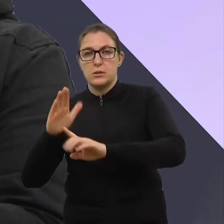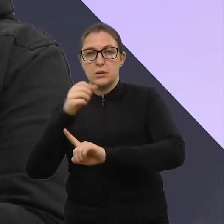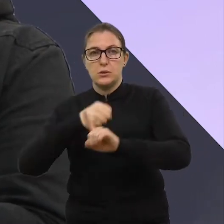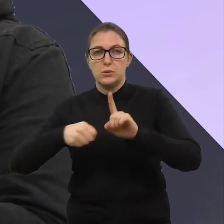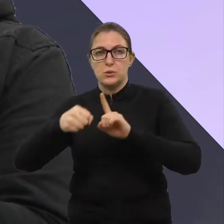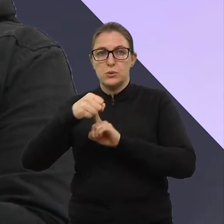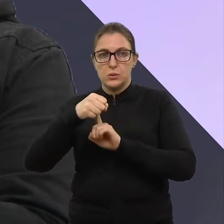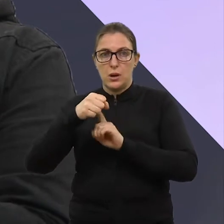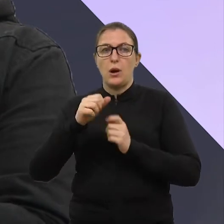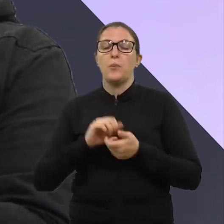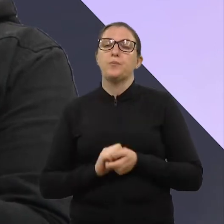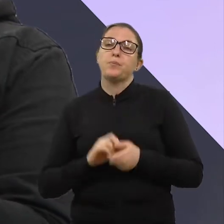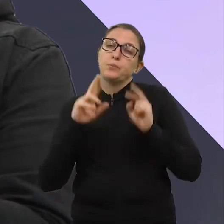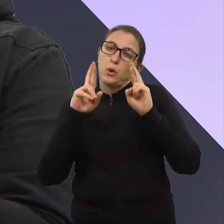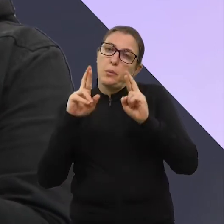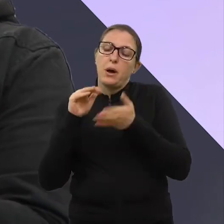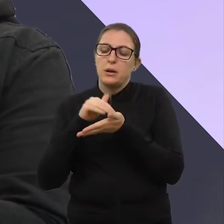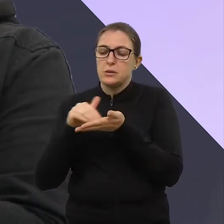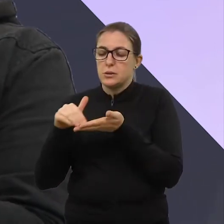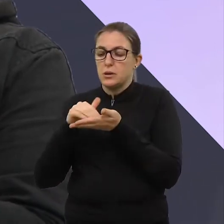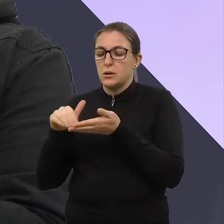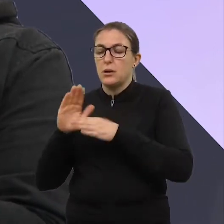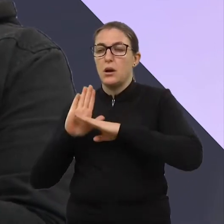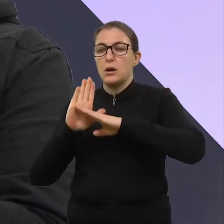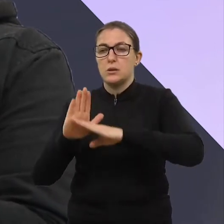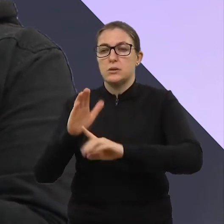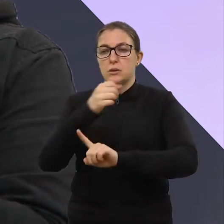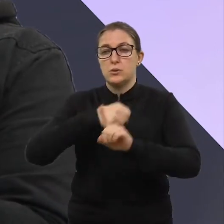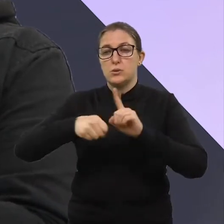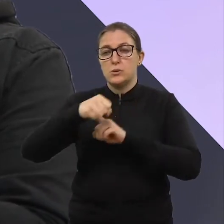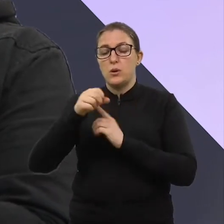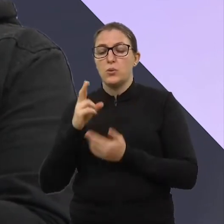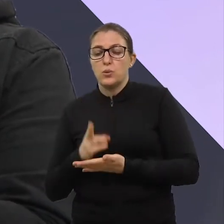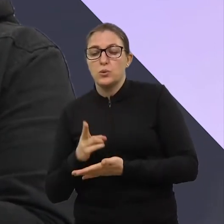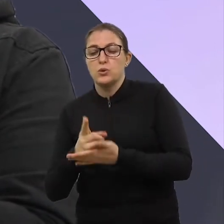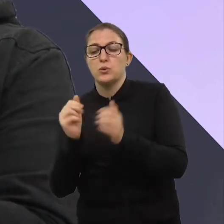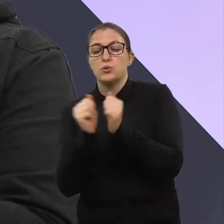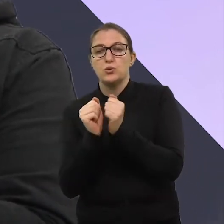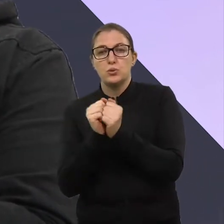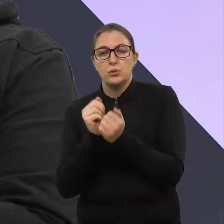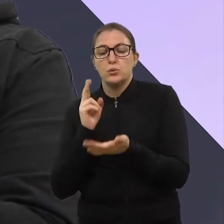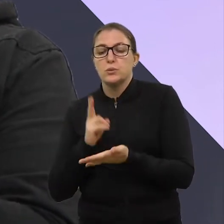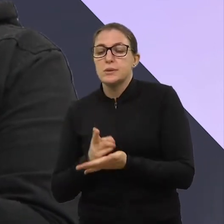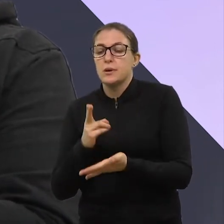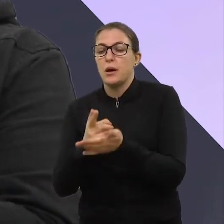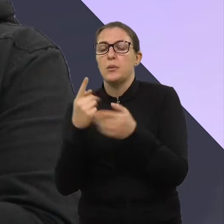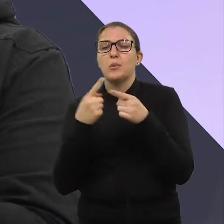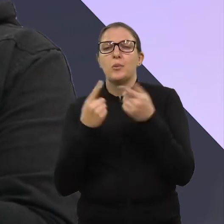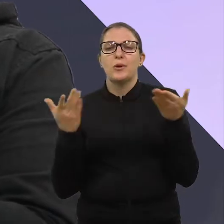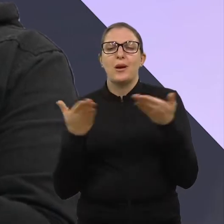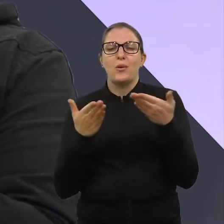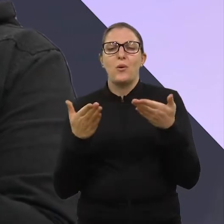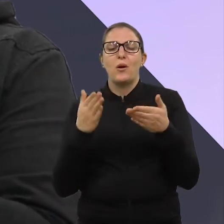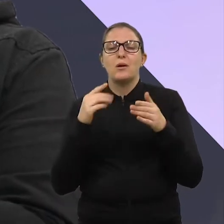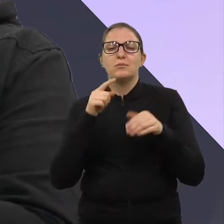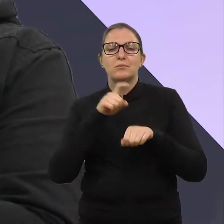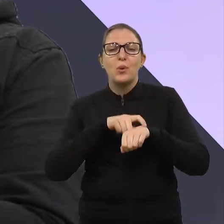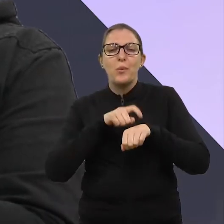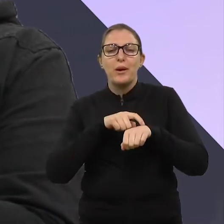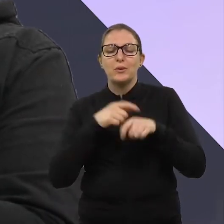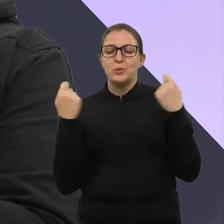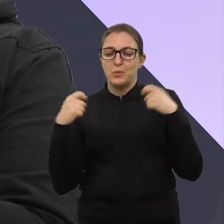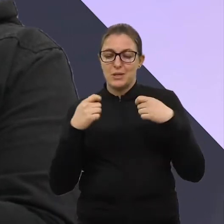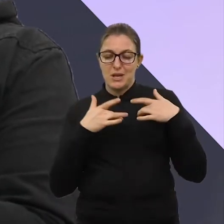a Secretaria da Assistência Social permaneça conosco para sempre, né? É um momento de solidariedade, né? O referencial, o marco, nascimento,